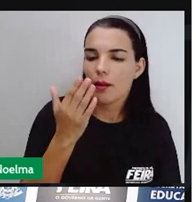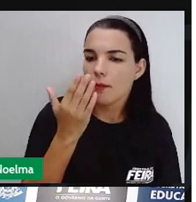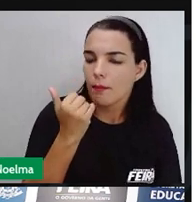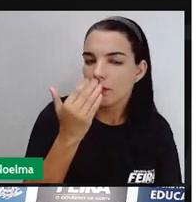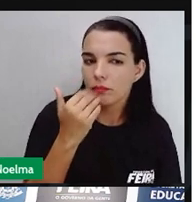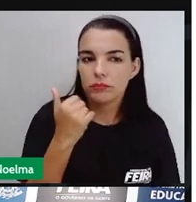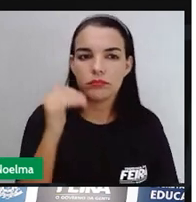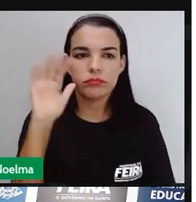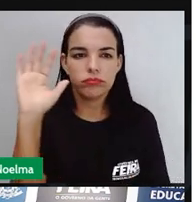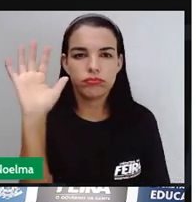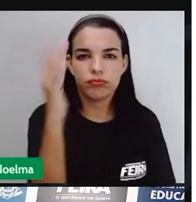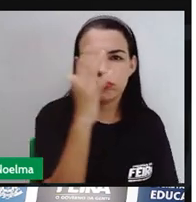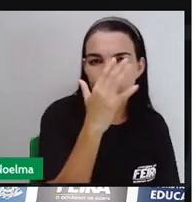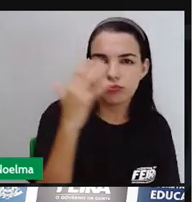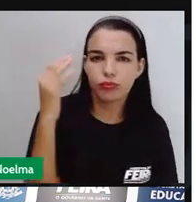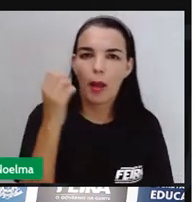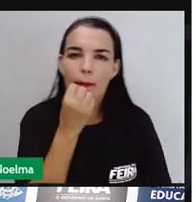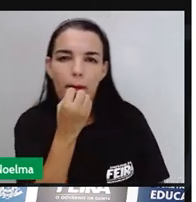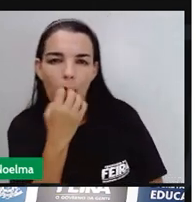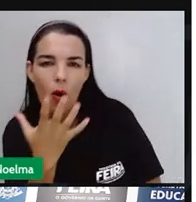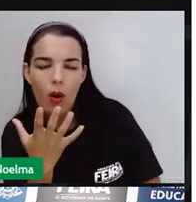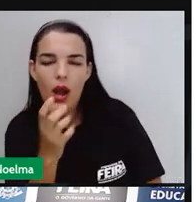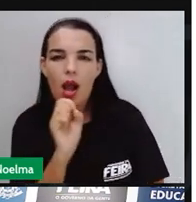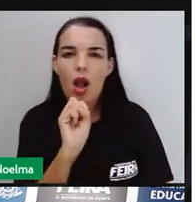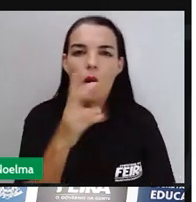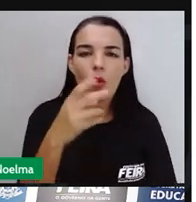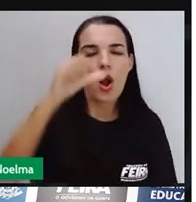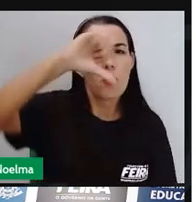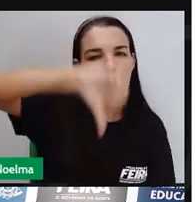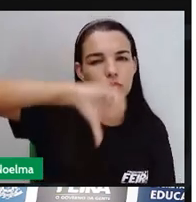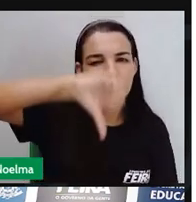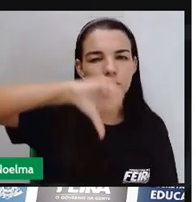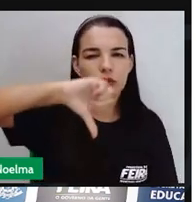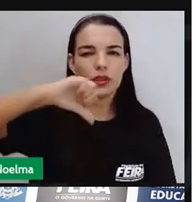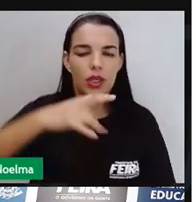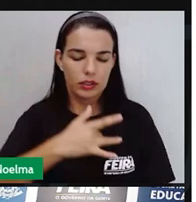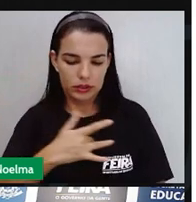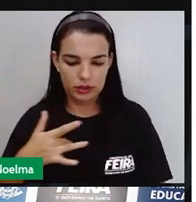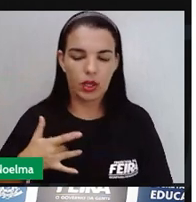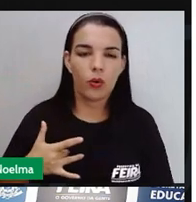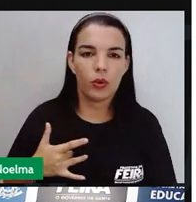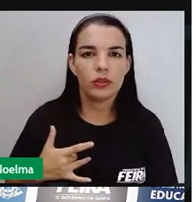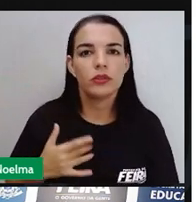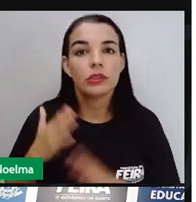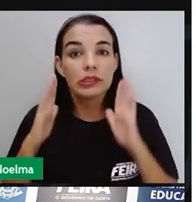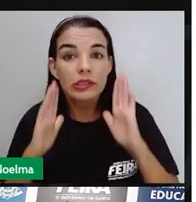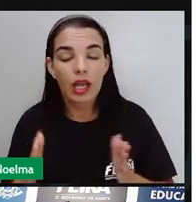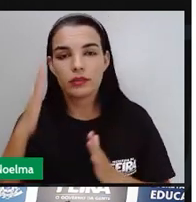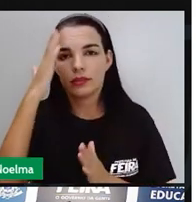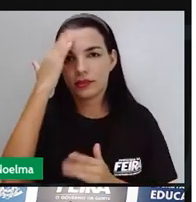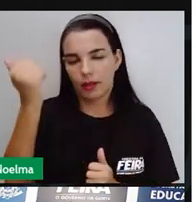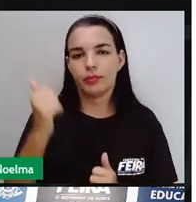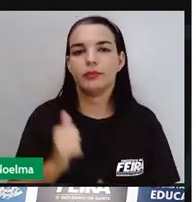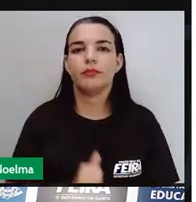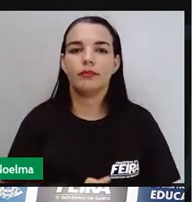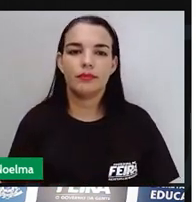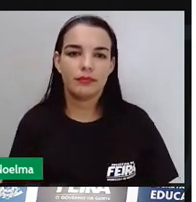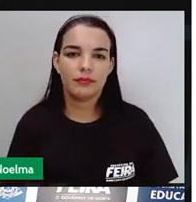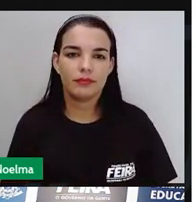nocivas ou não nocivas, como também até mesmo na formação aí de alguns nomes próprios.